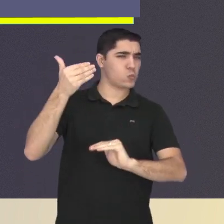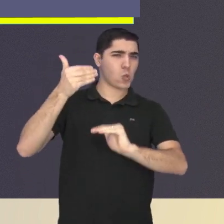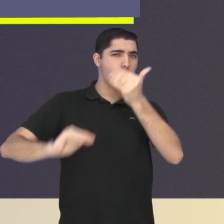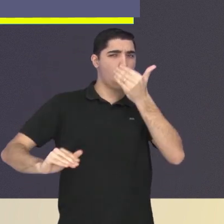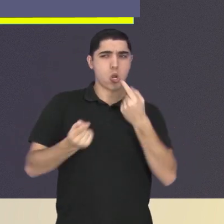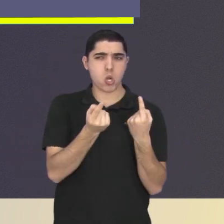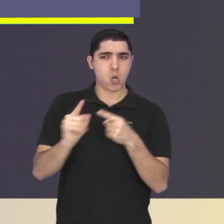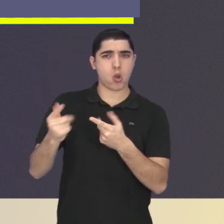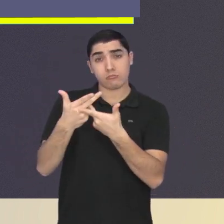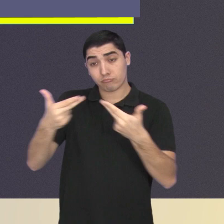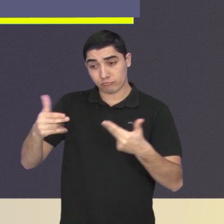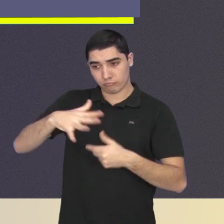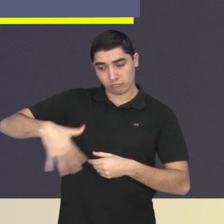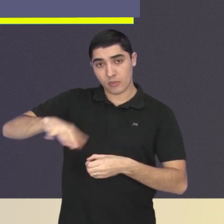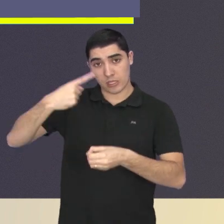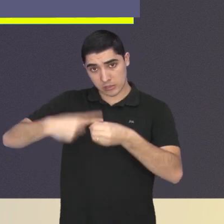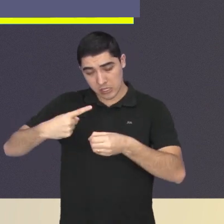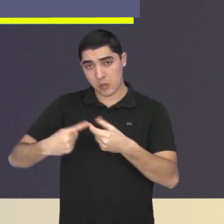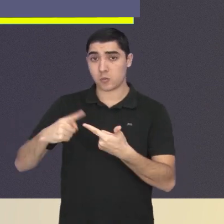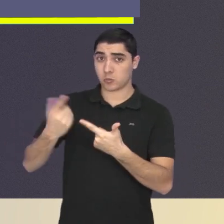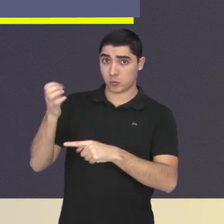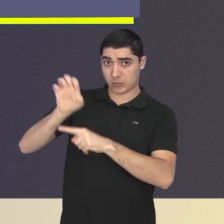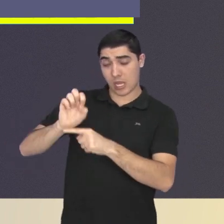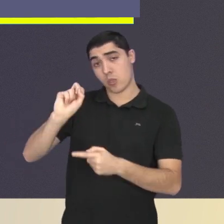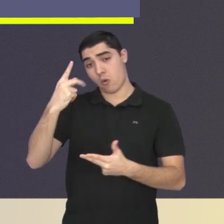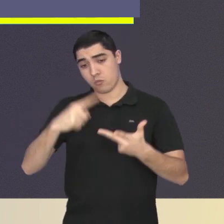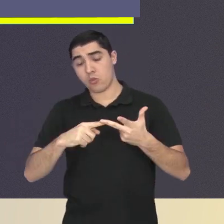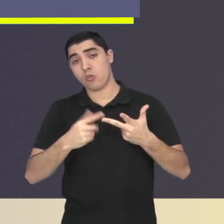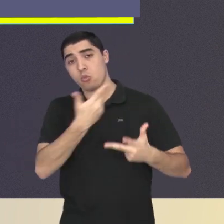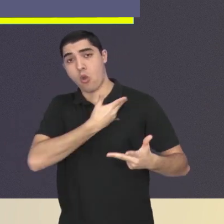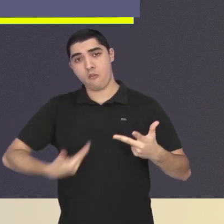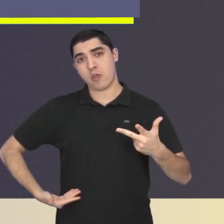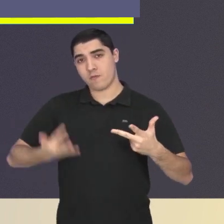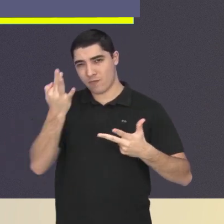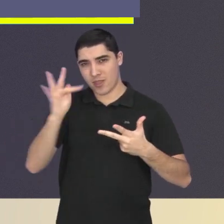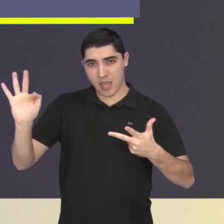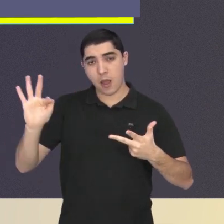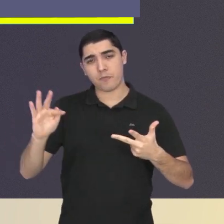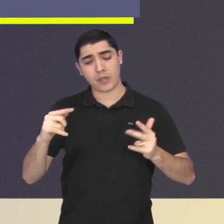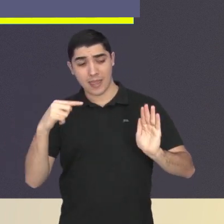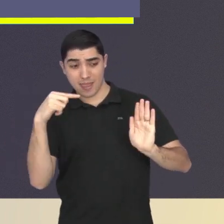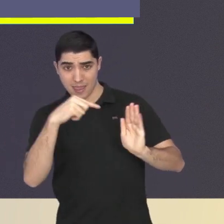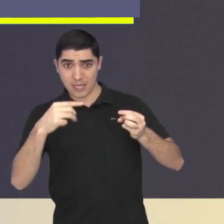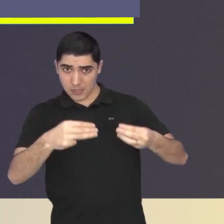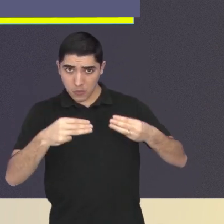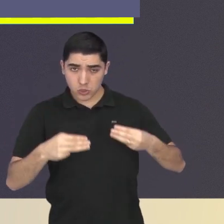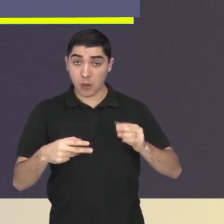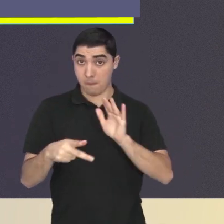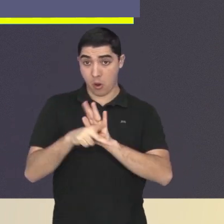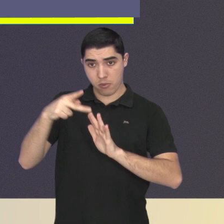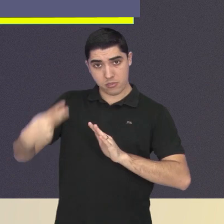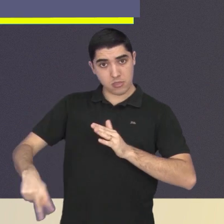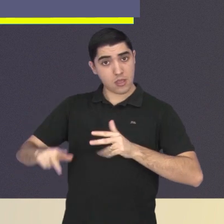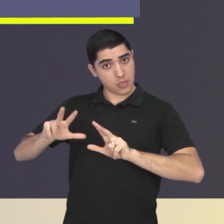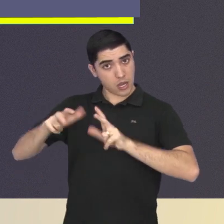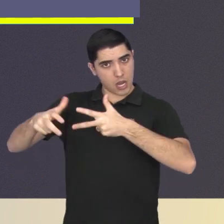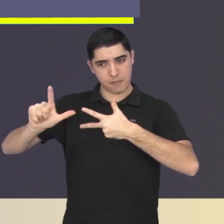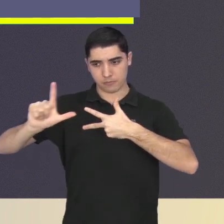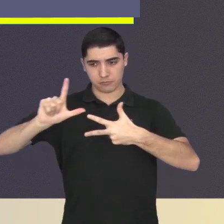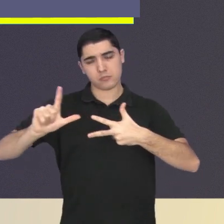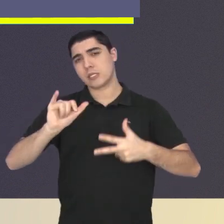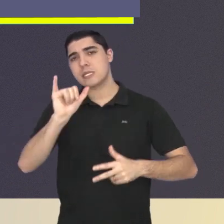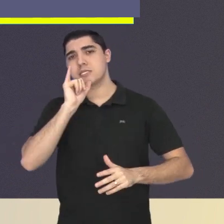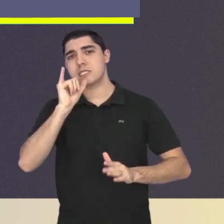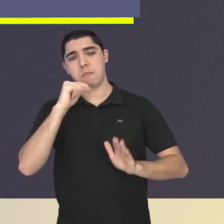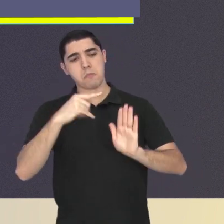repúdio, sobre assuntos das esferas municipal, estadual ou federal. O documento é uma via de expressão do Poder Legislativo.